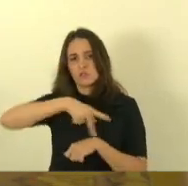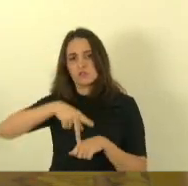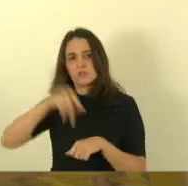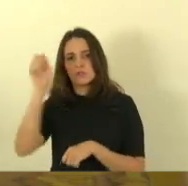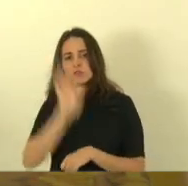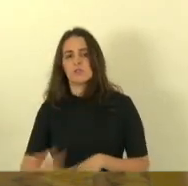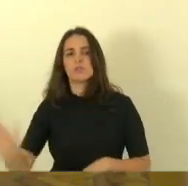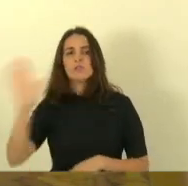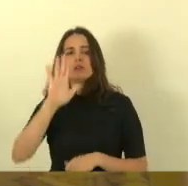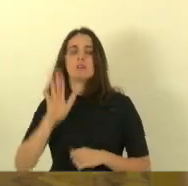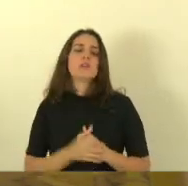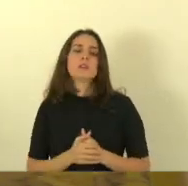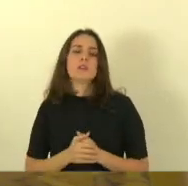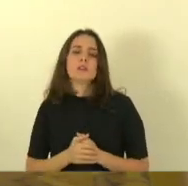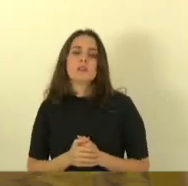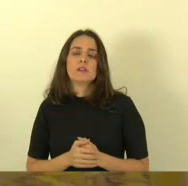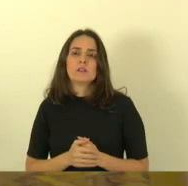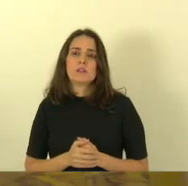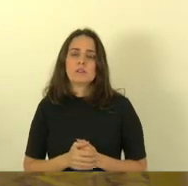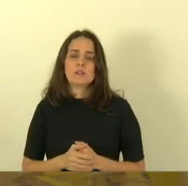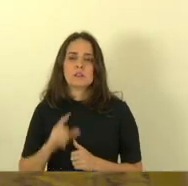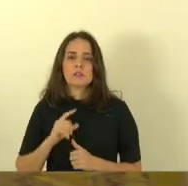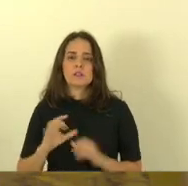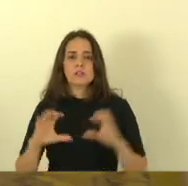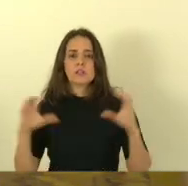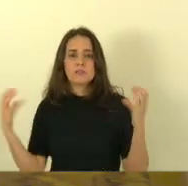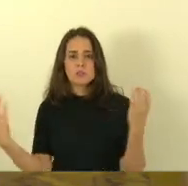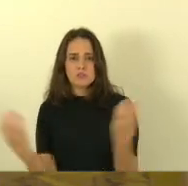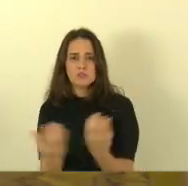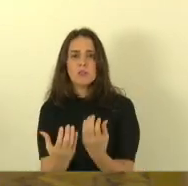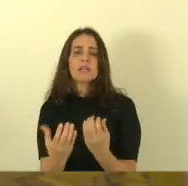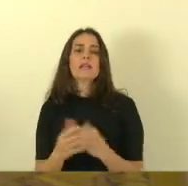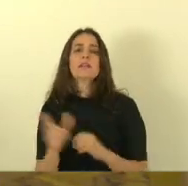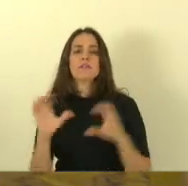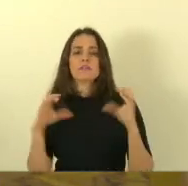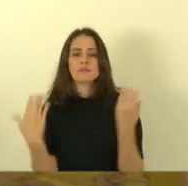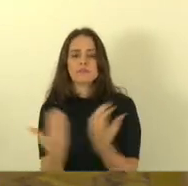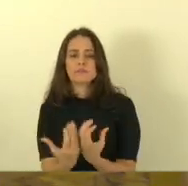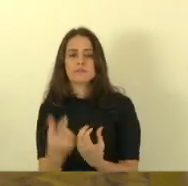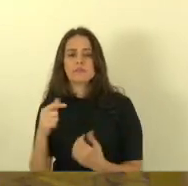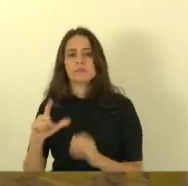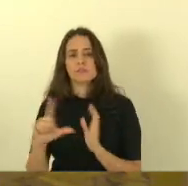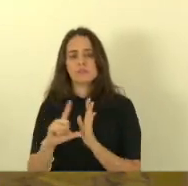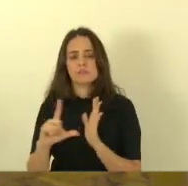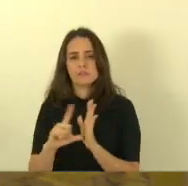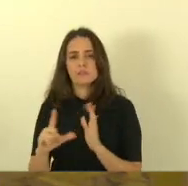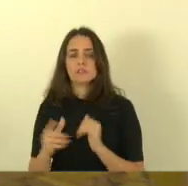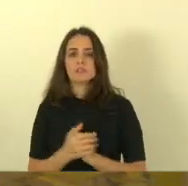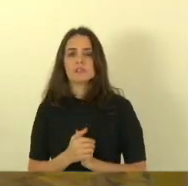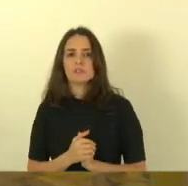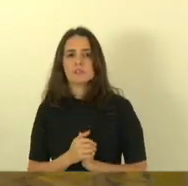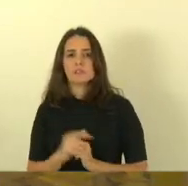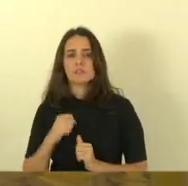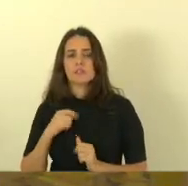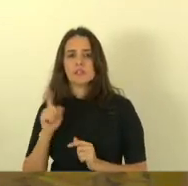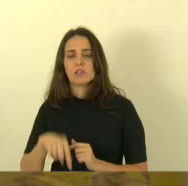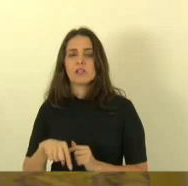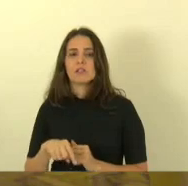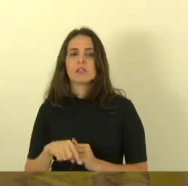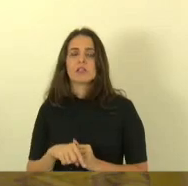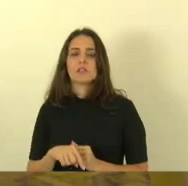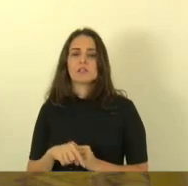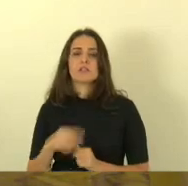dizer também que está aqui a comunidade diarial Regência Linhares que está em período de homologação e